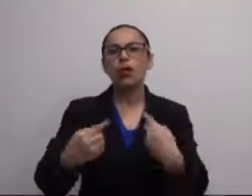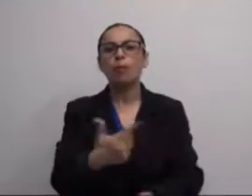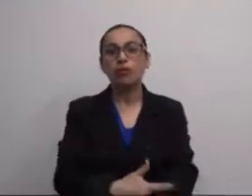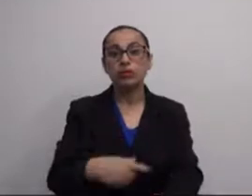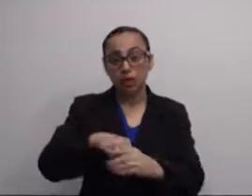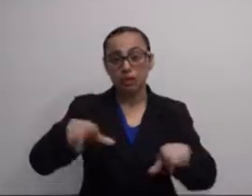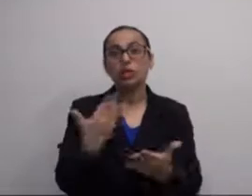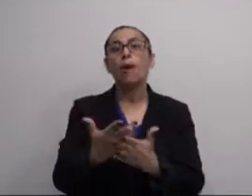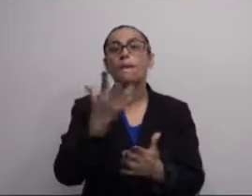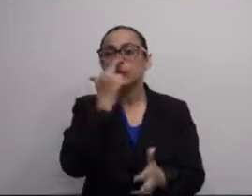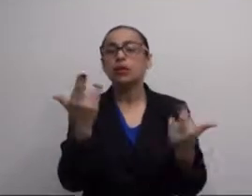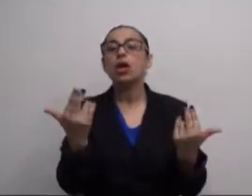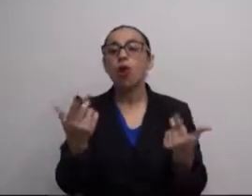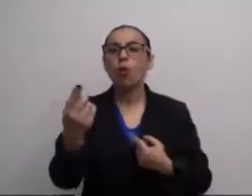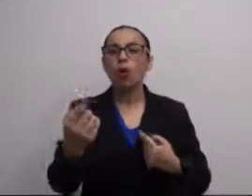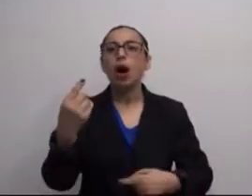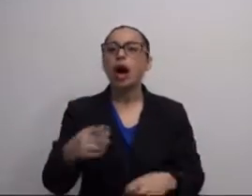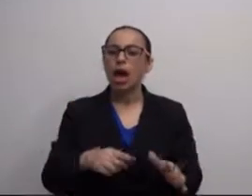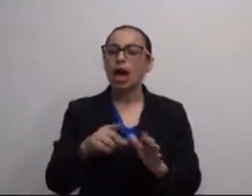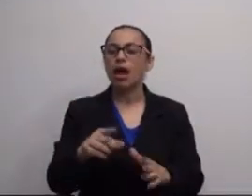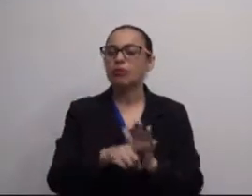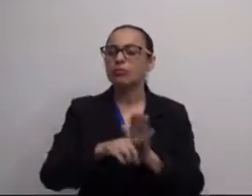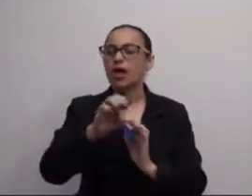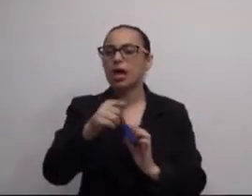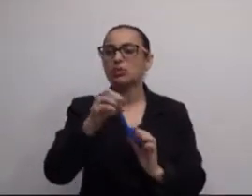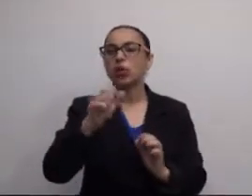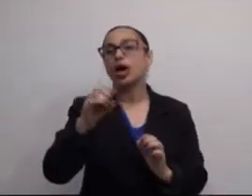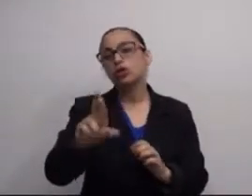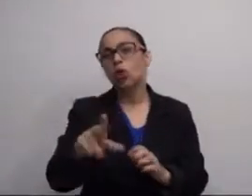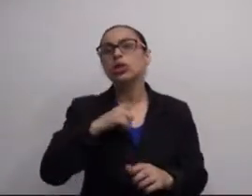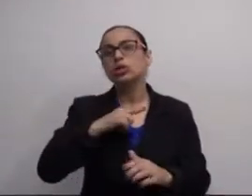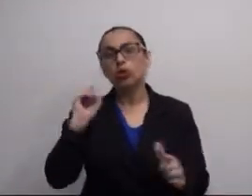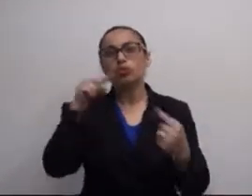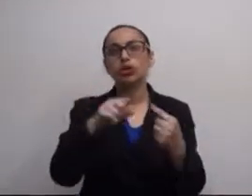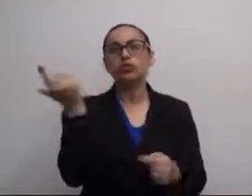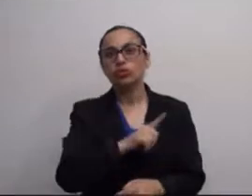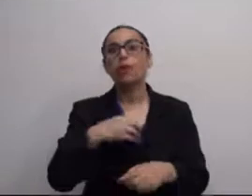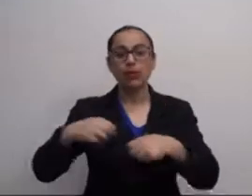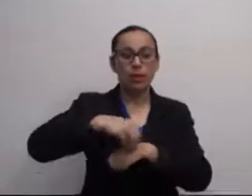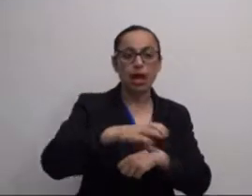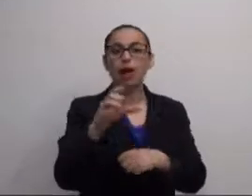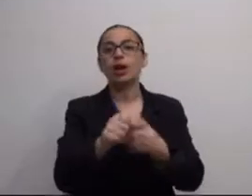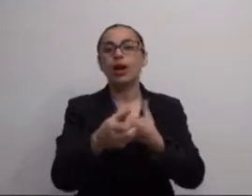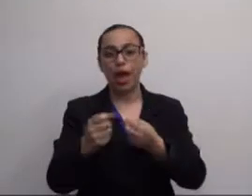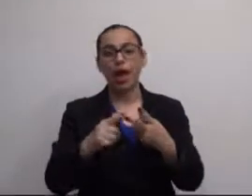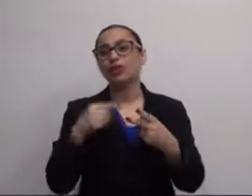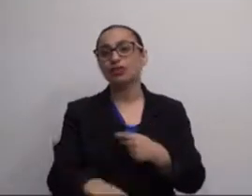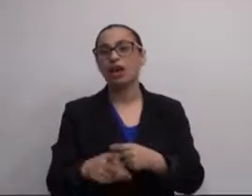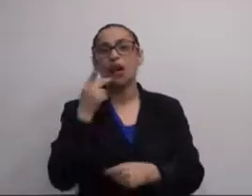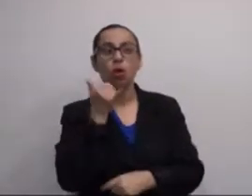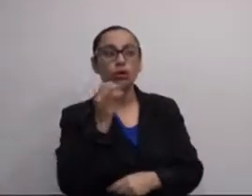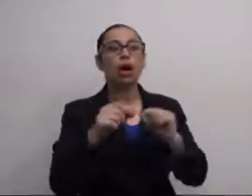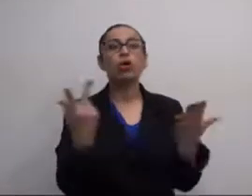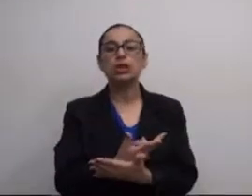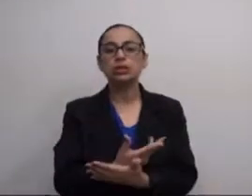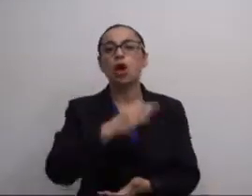trabalhavam em conjunto, eles conversavam, eles se portavam na sala de aula como reais exploradores. Afinal, eles tinham uma tarefa a cumprir. Eles tinham que